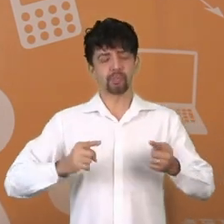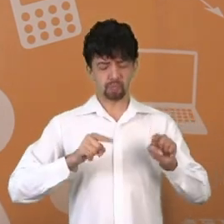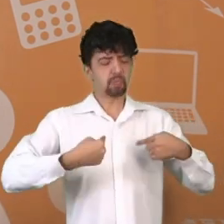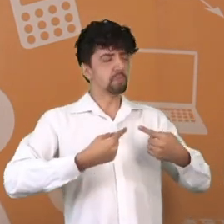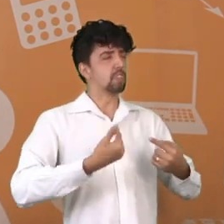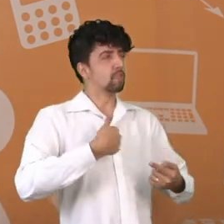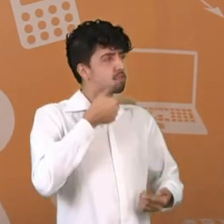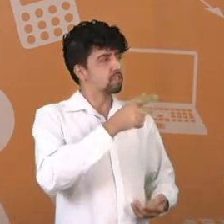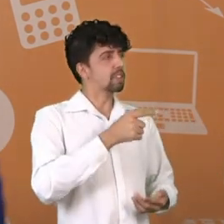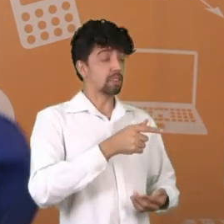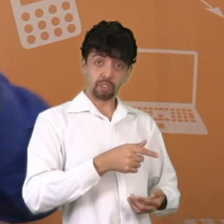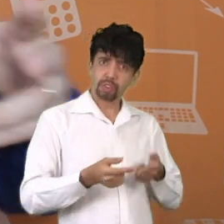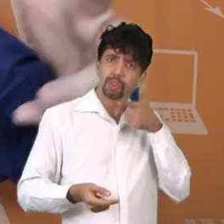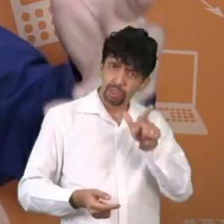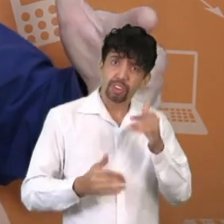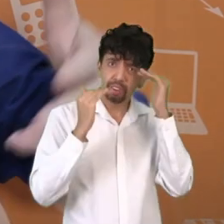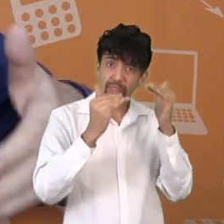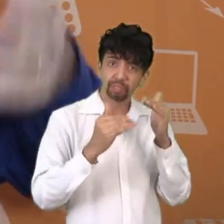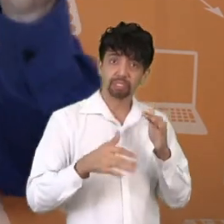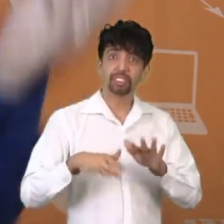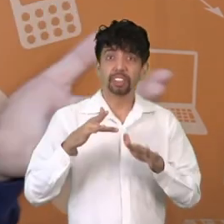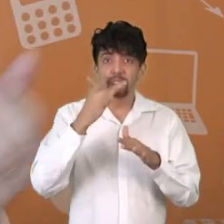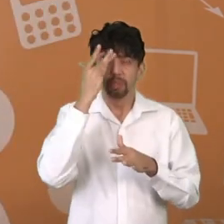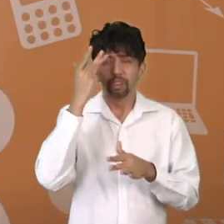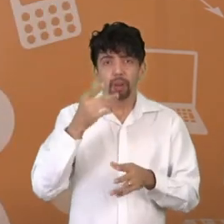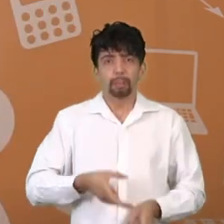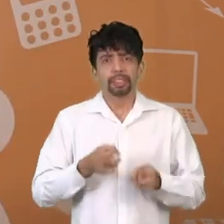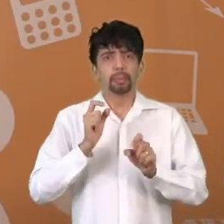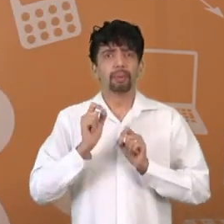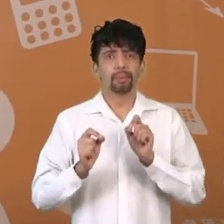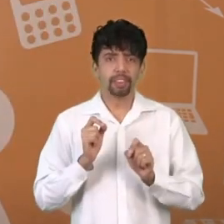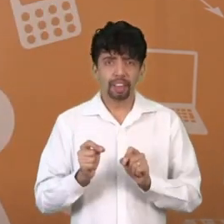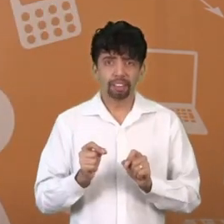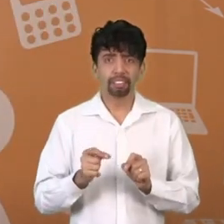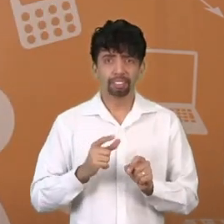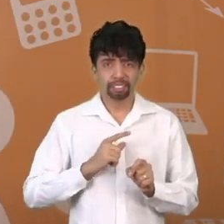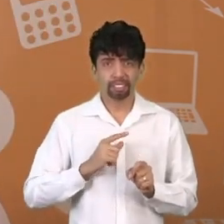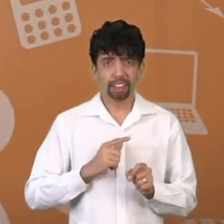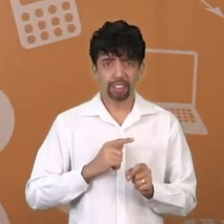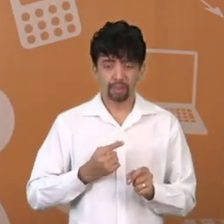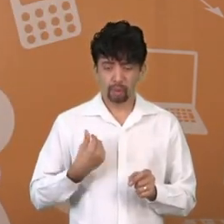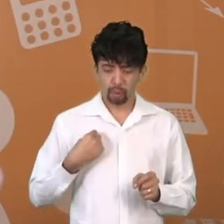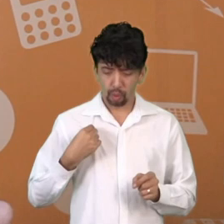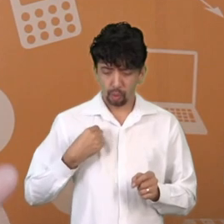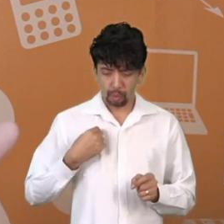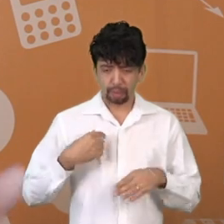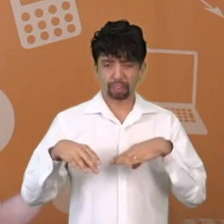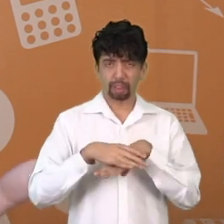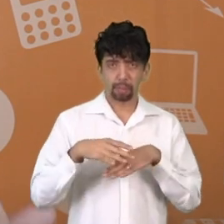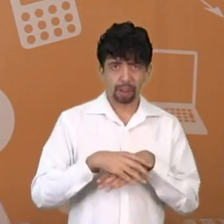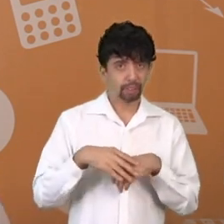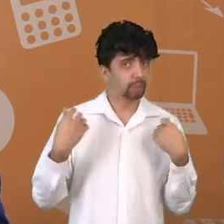365 ou 366 esse ano aqui que é bissexto. dias sem